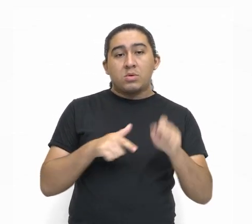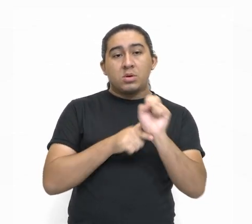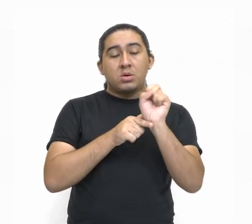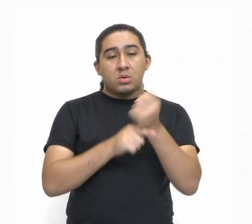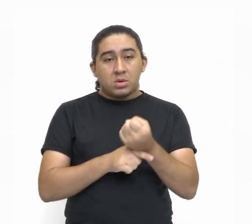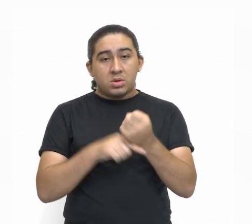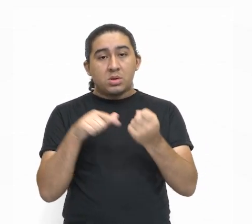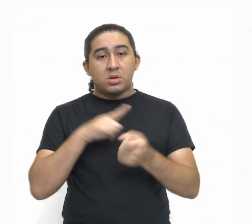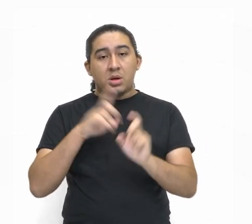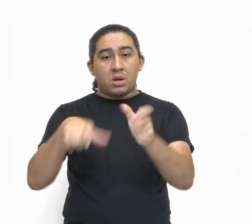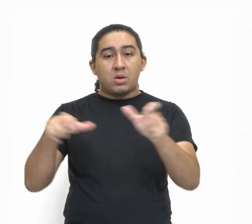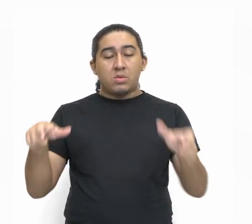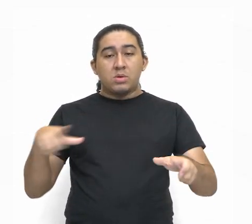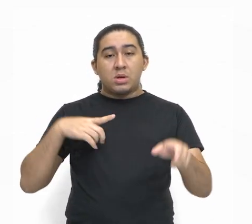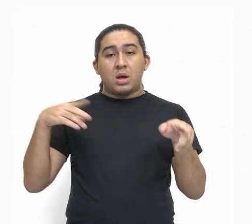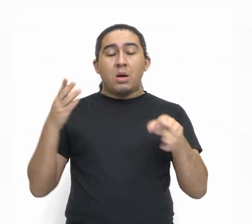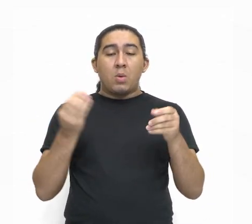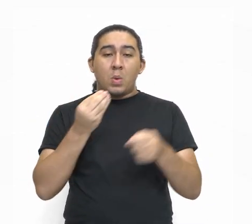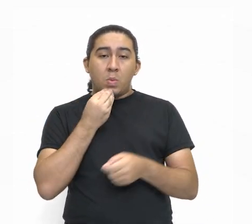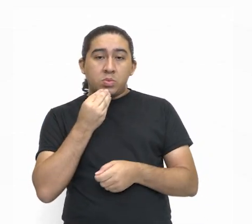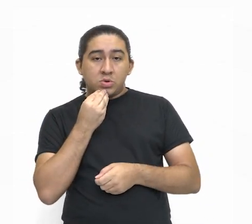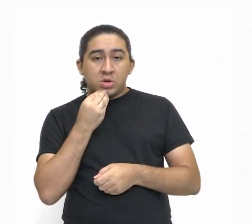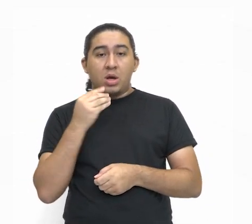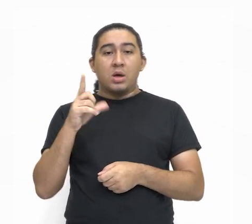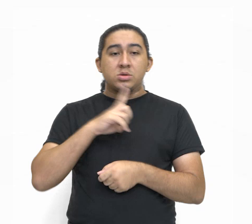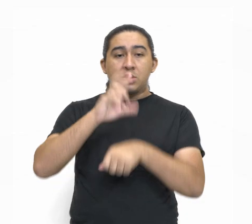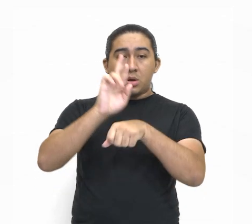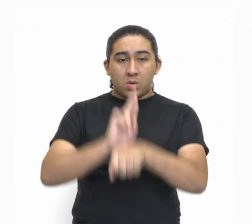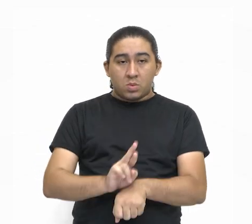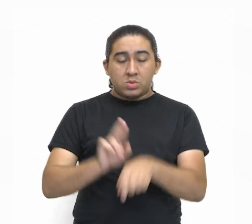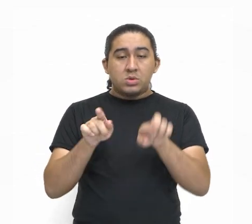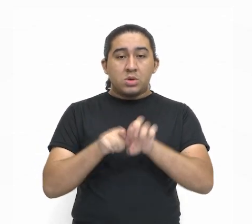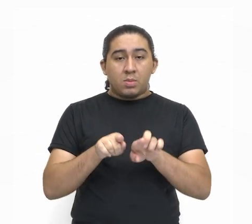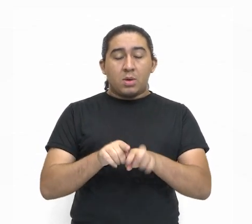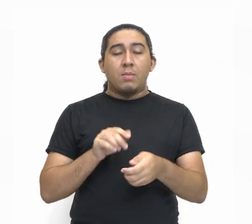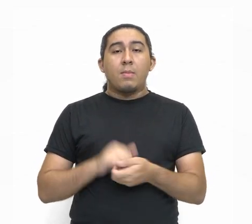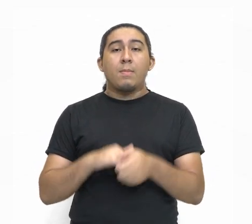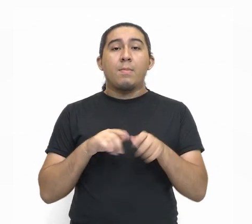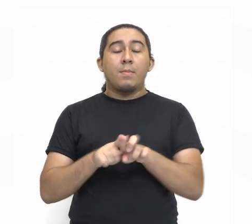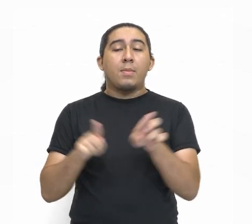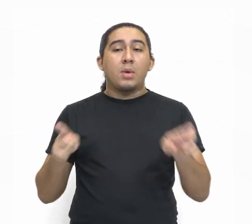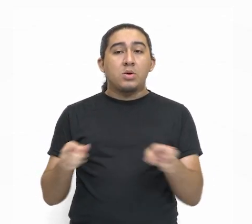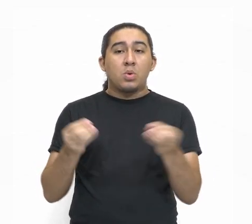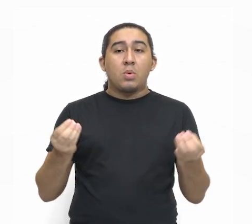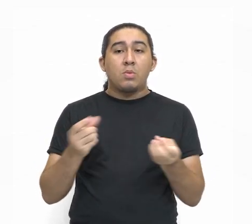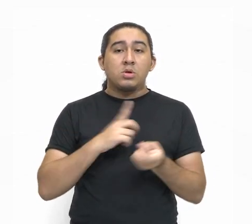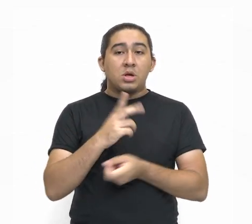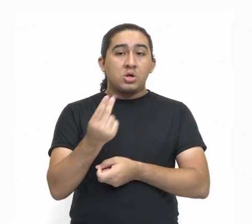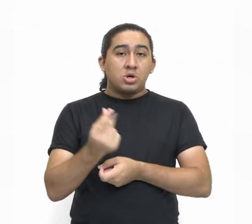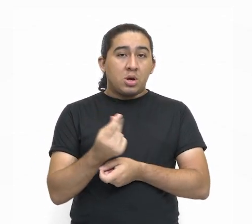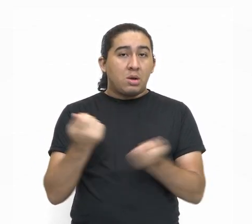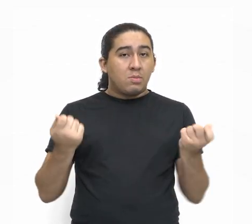indivíduos tenham acesso a recursos. Pessoal, como é que eu tenho acesso a recursos?